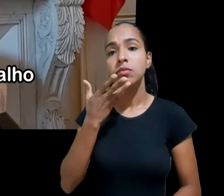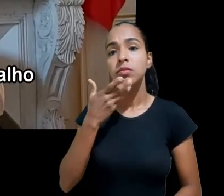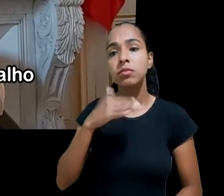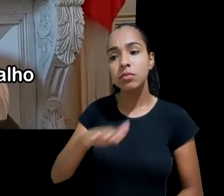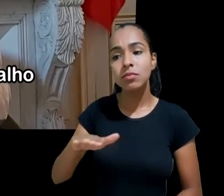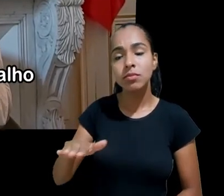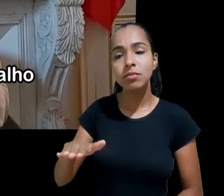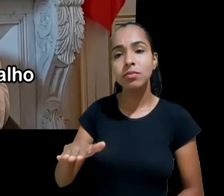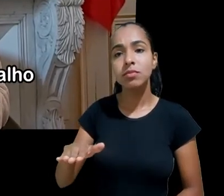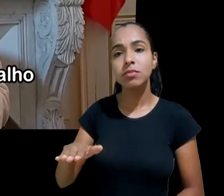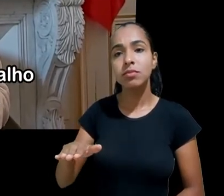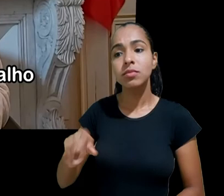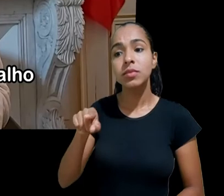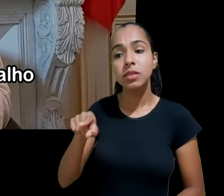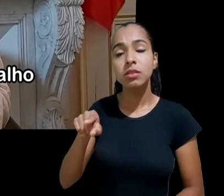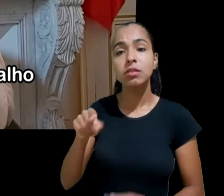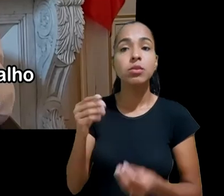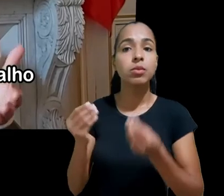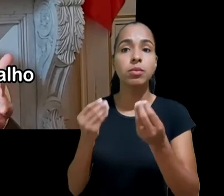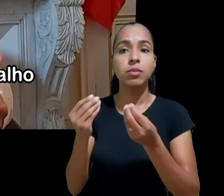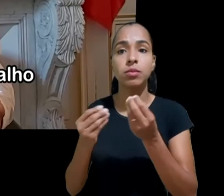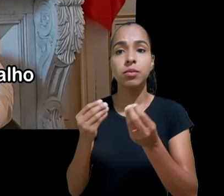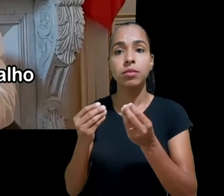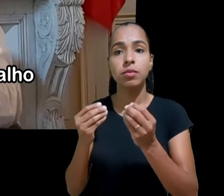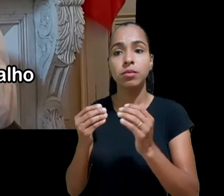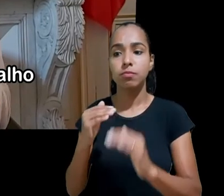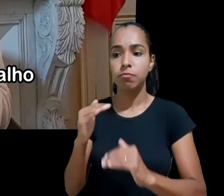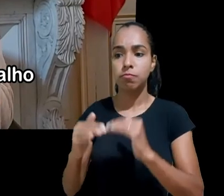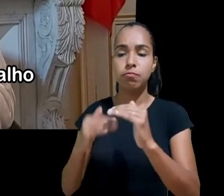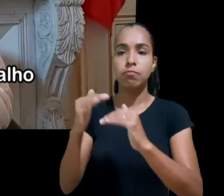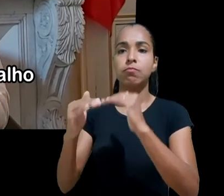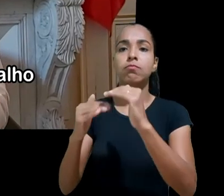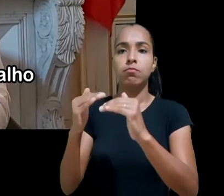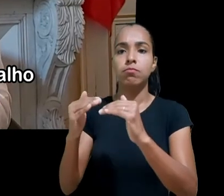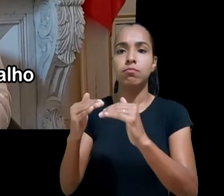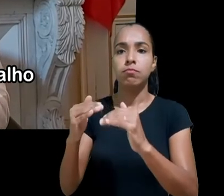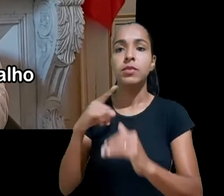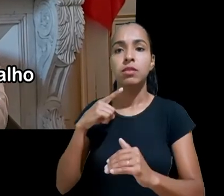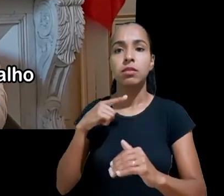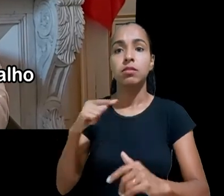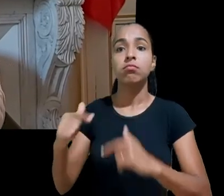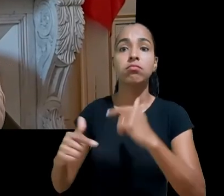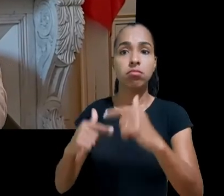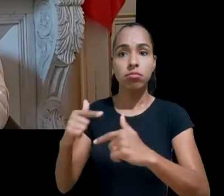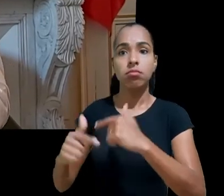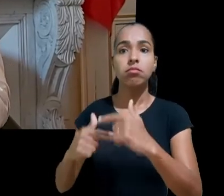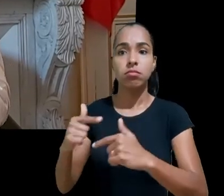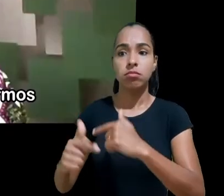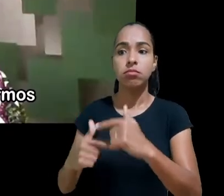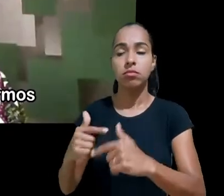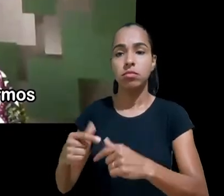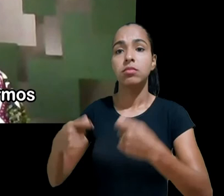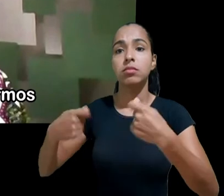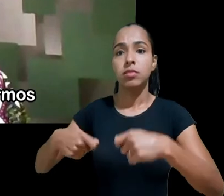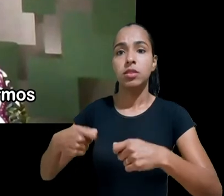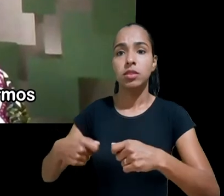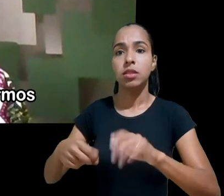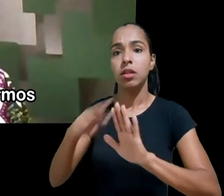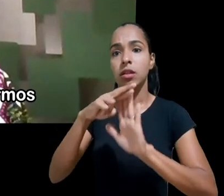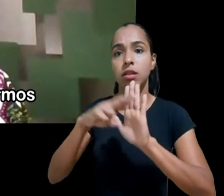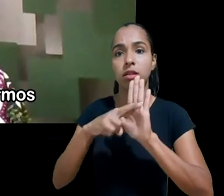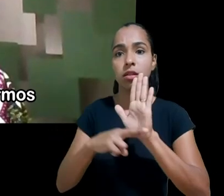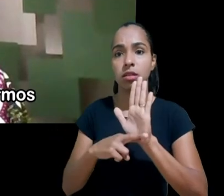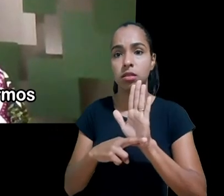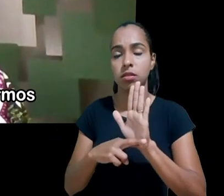-sucedidas faz parte dessa relação de trabalho que deve seguir instruções então está na hora de